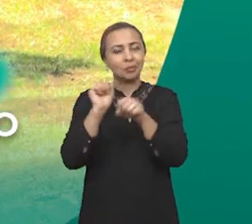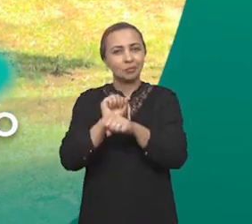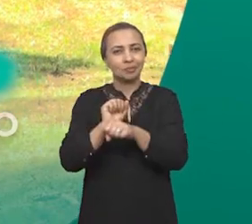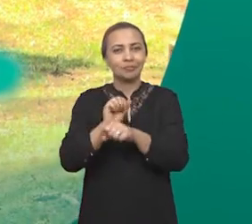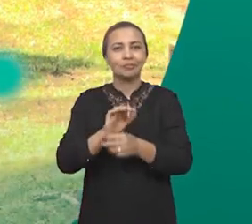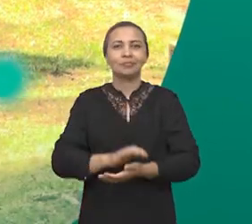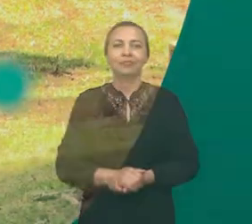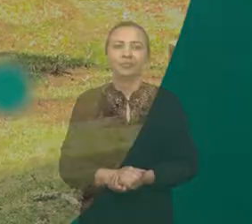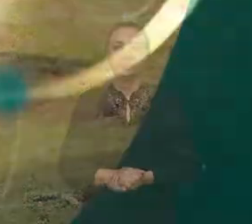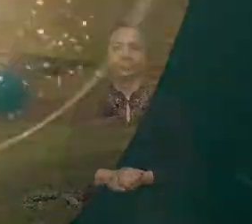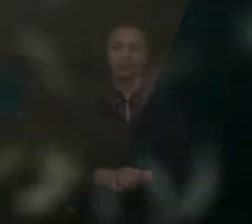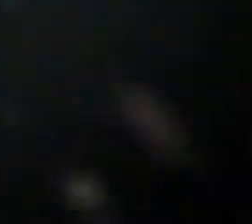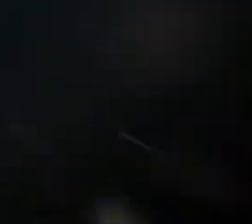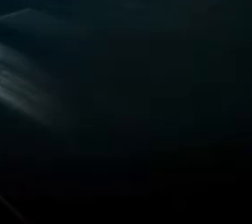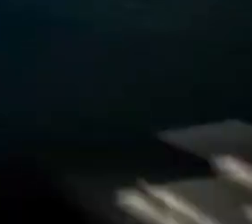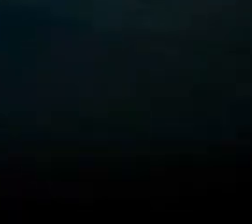intervalo. Fiquem com a gente!